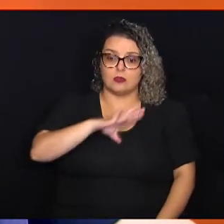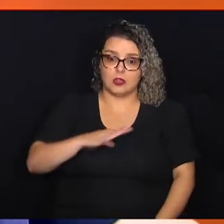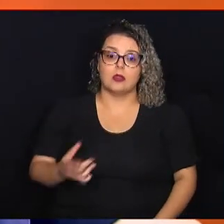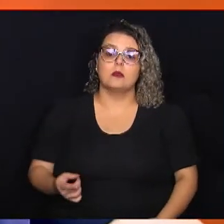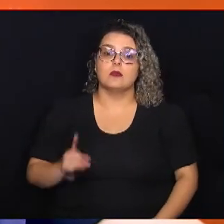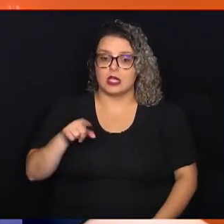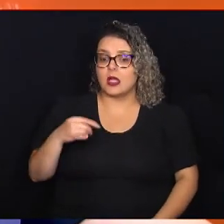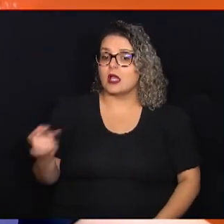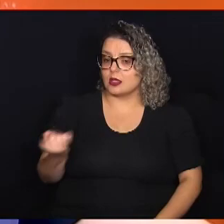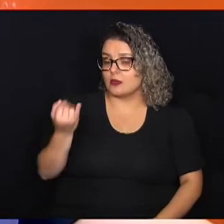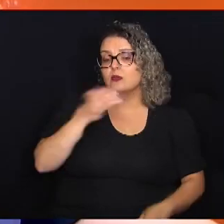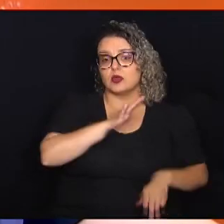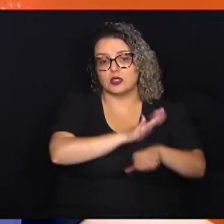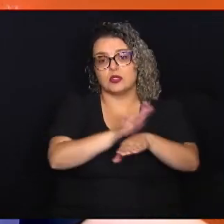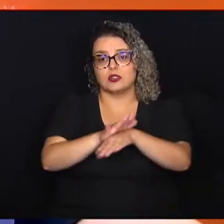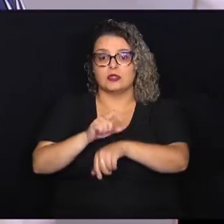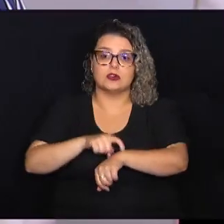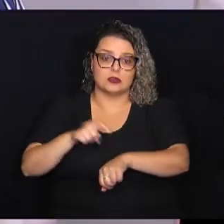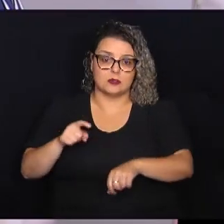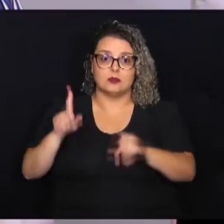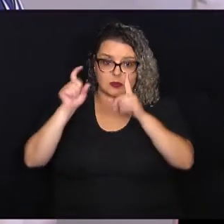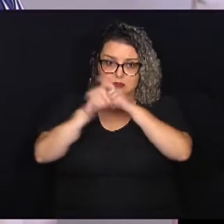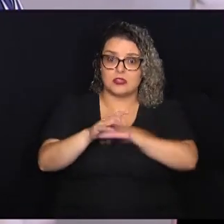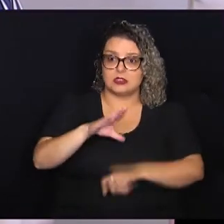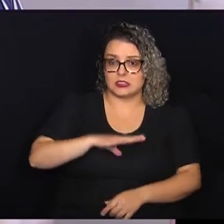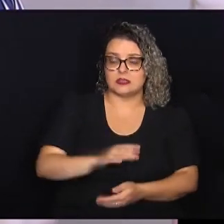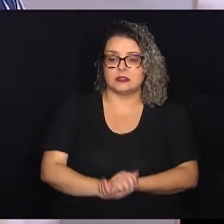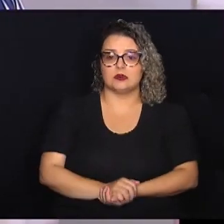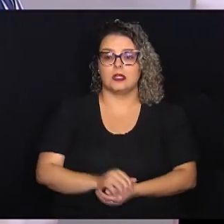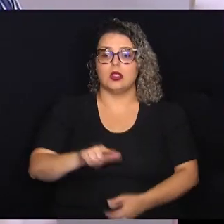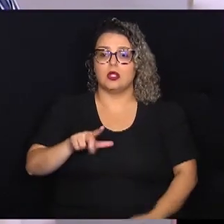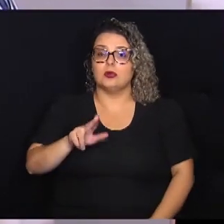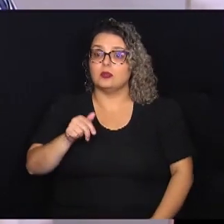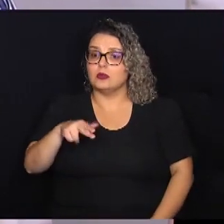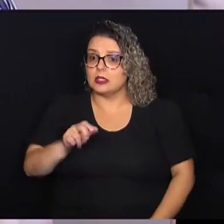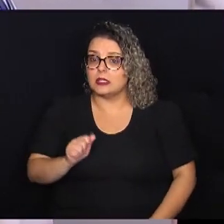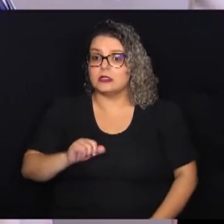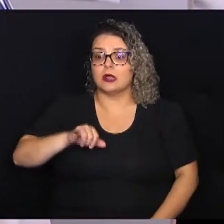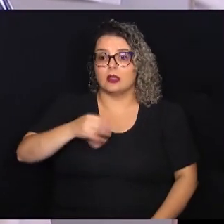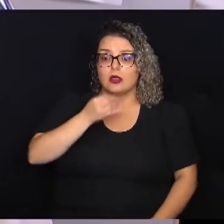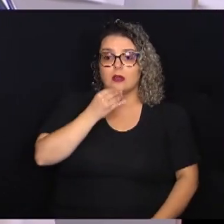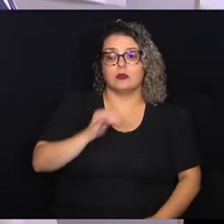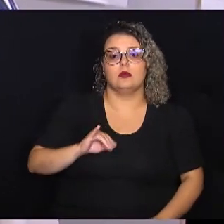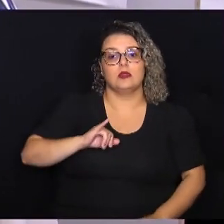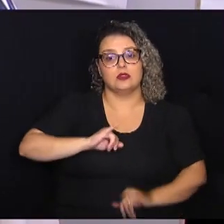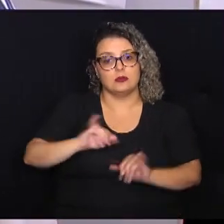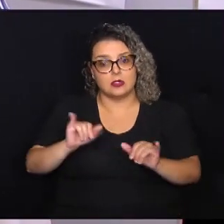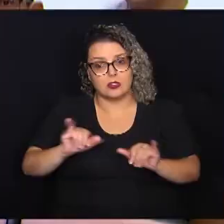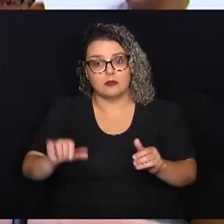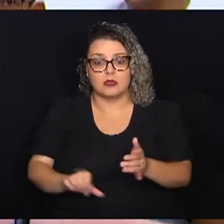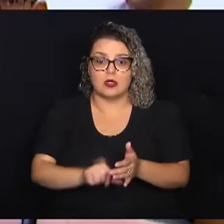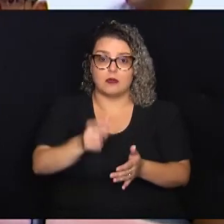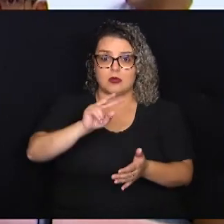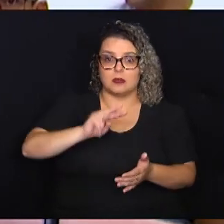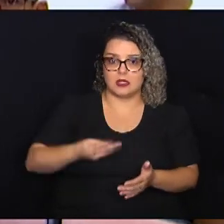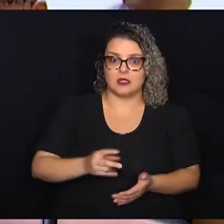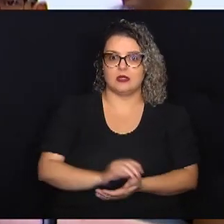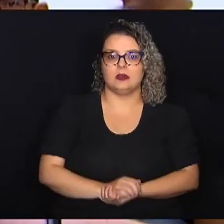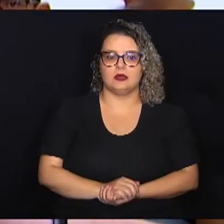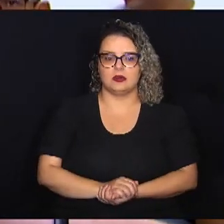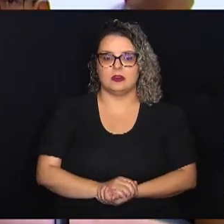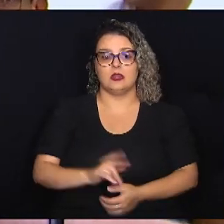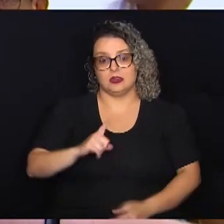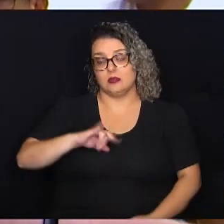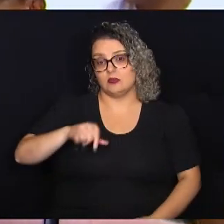é importante para estar ajudando nesse momento difícil da cidade. Luana aproveitou a campanha para doar sangue pela primeira vez. Nessa, surgiu a